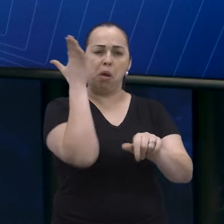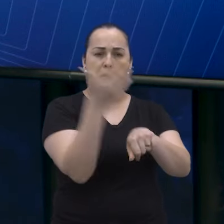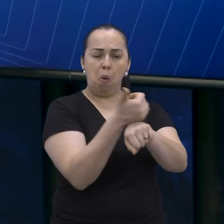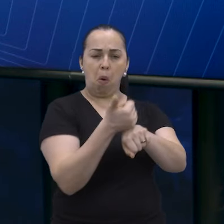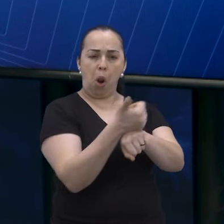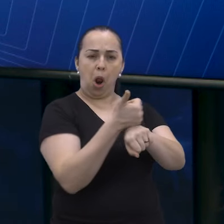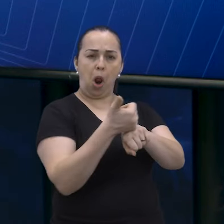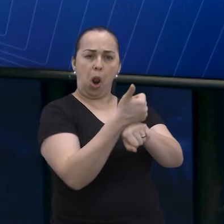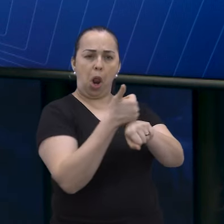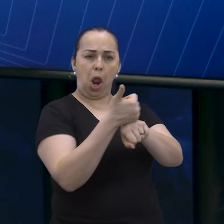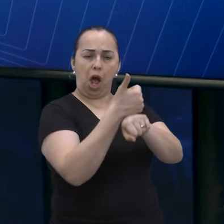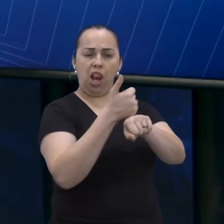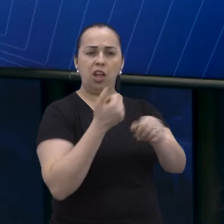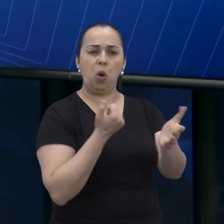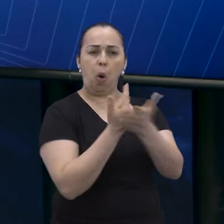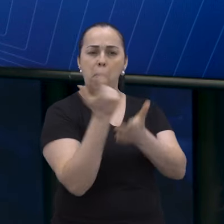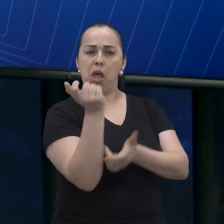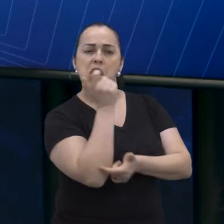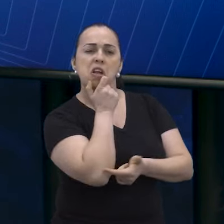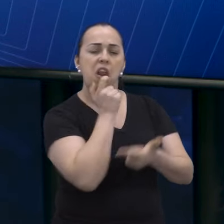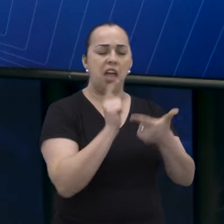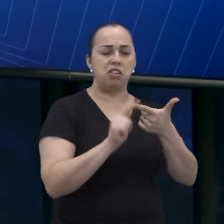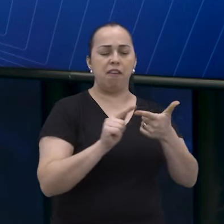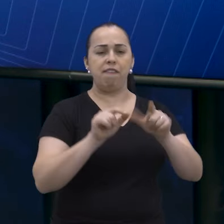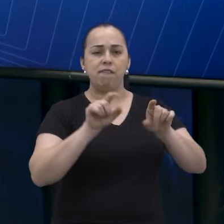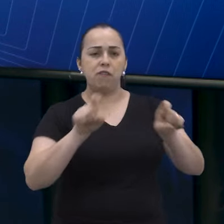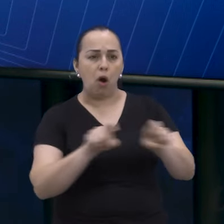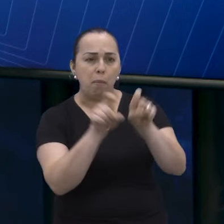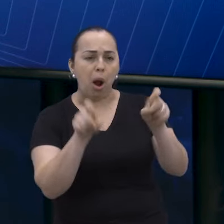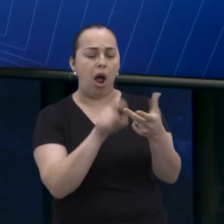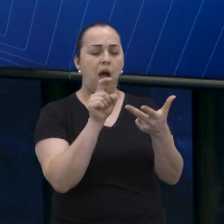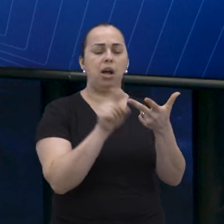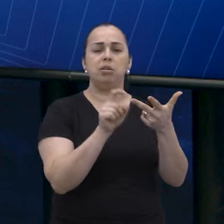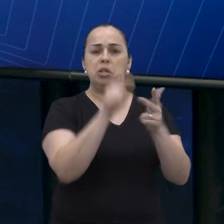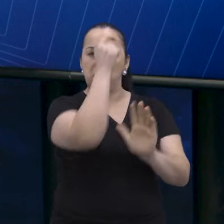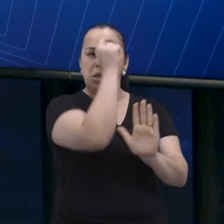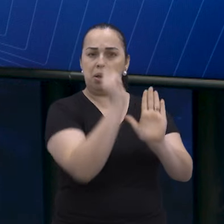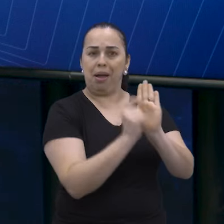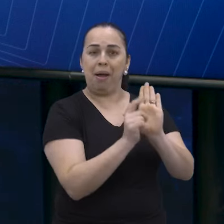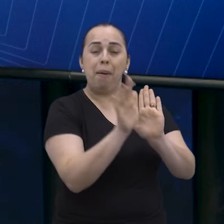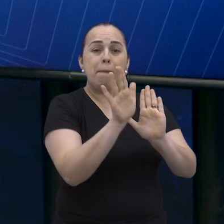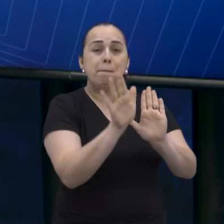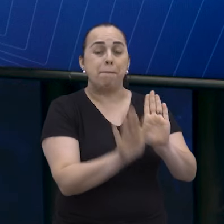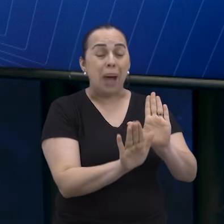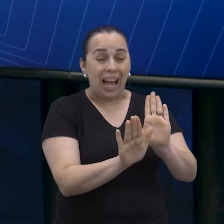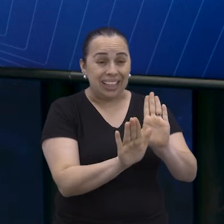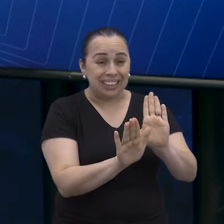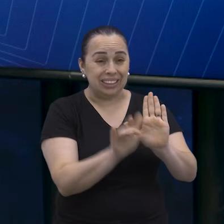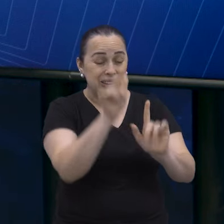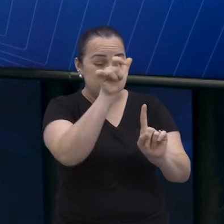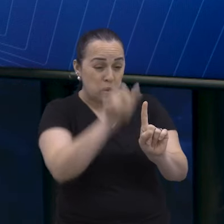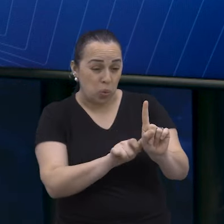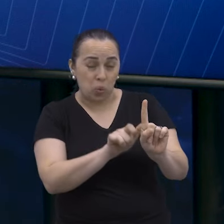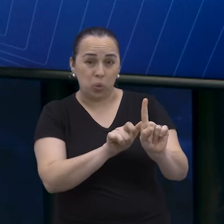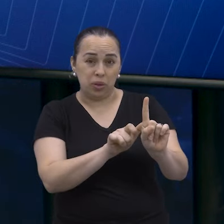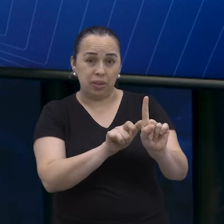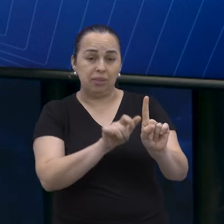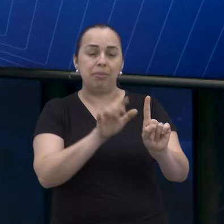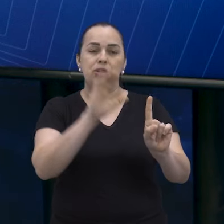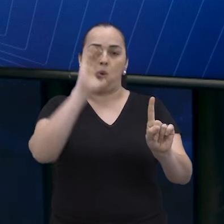gente fala que o profissional consegue comprar. Um curso de inglês, um curso de informática, uma formação em inteligência artificial. Só que as